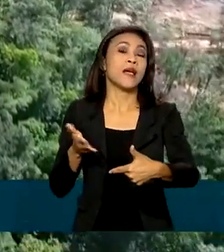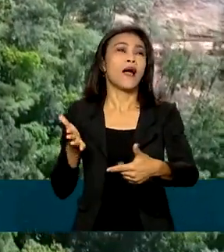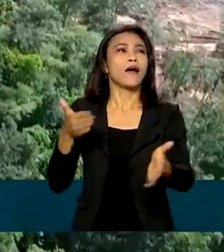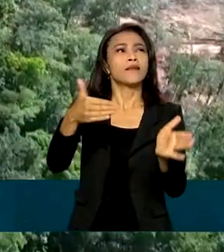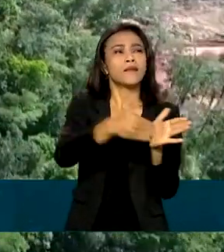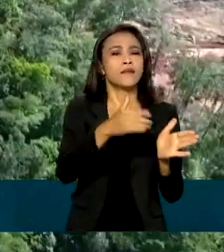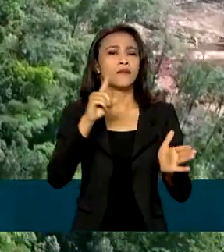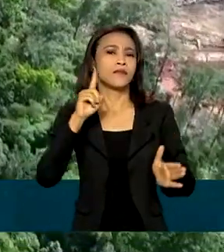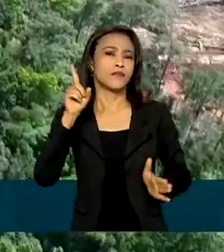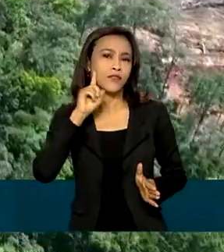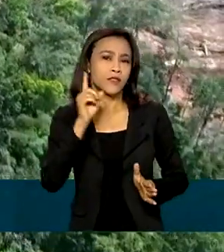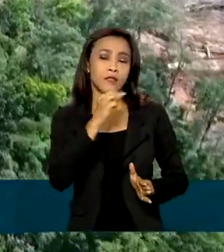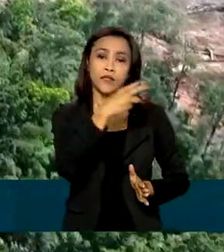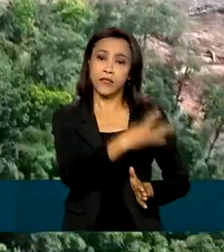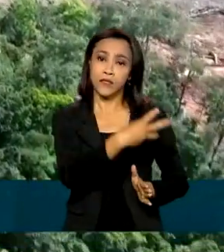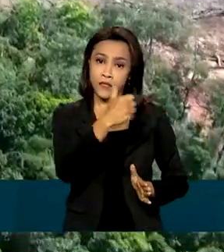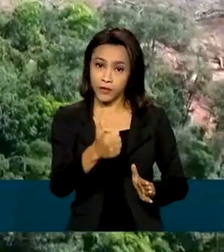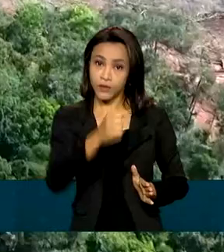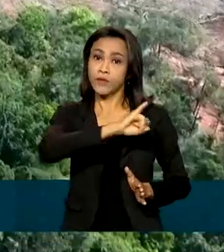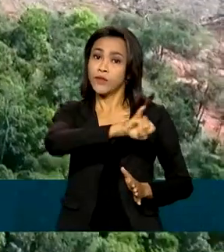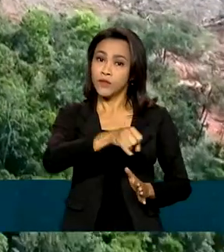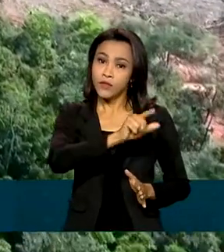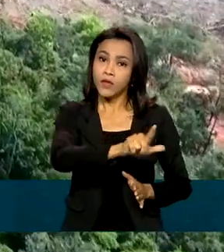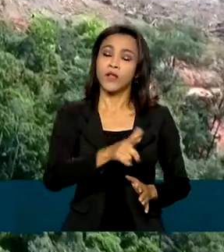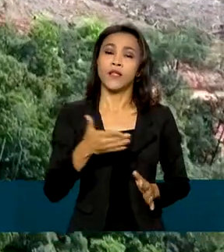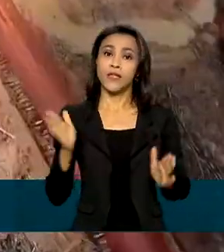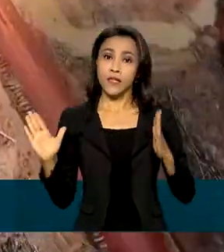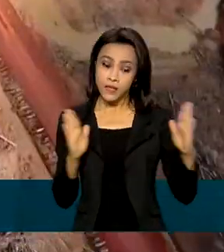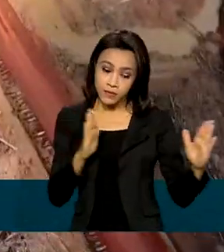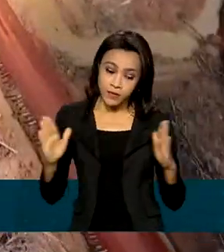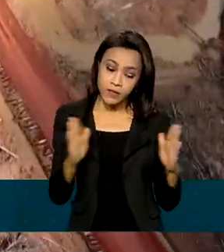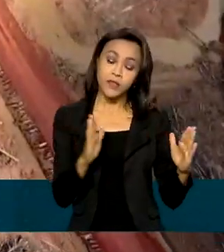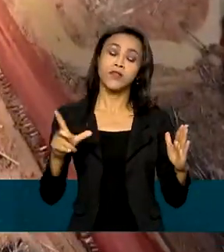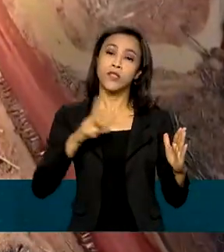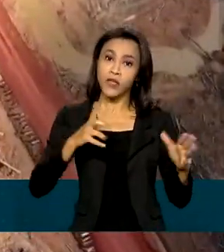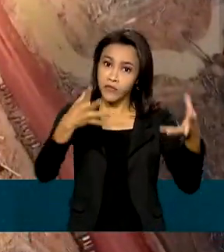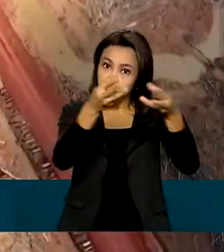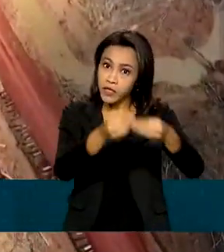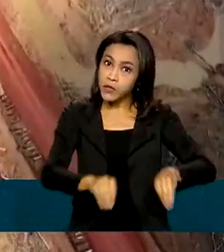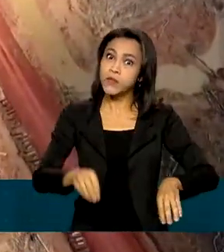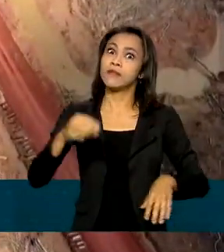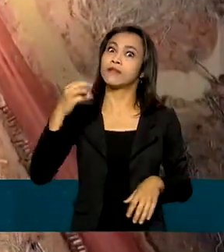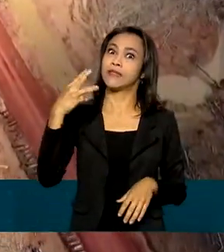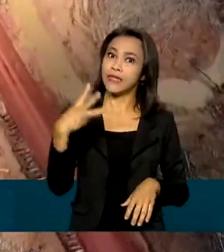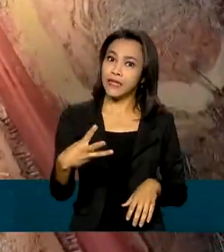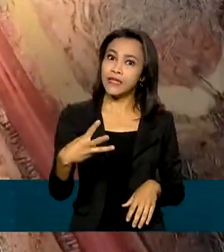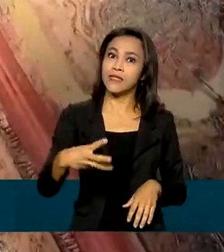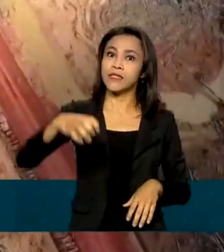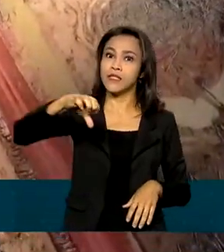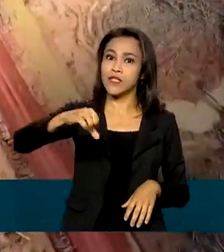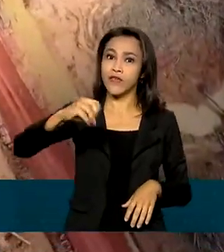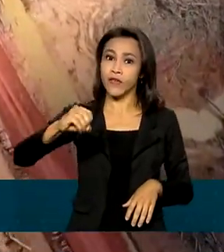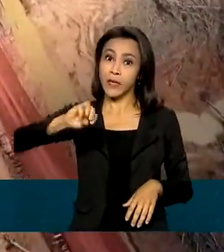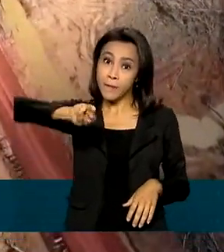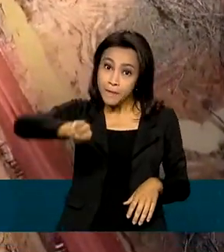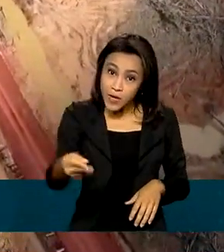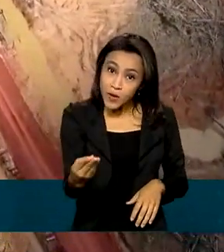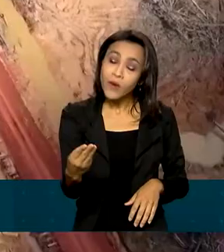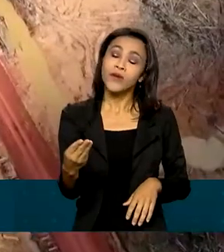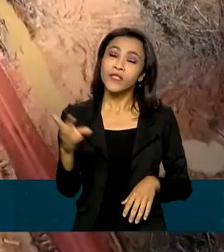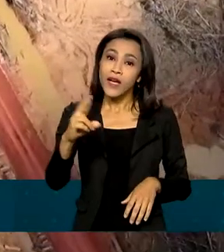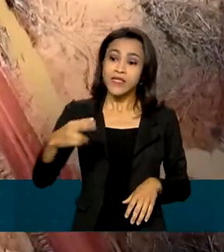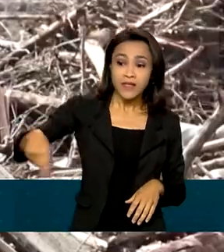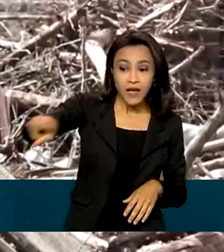até o dia 31 de julho. E ainda nesse período, a operação causou prejuízo de 390 milhões de reais aos